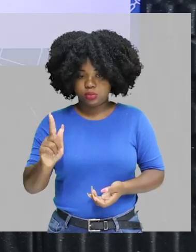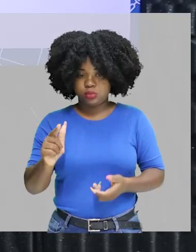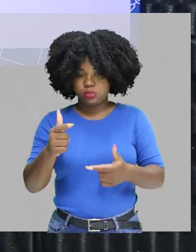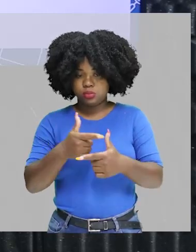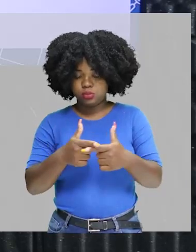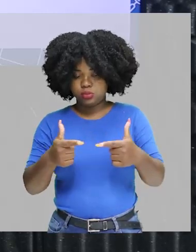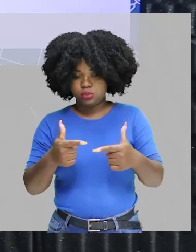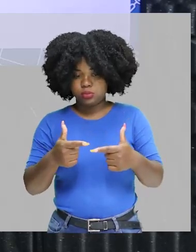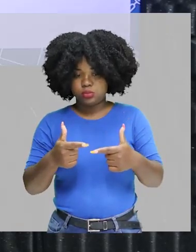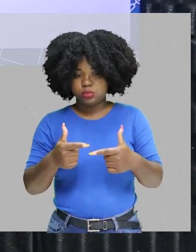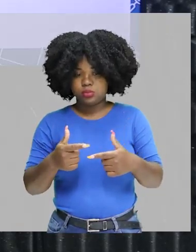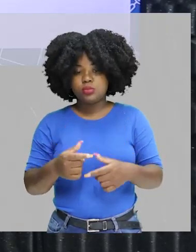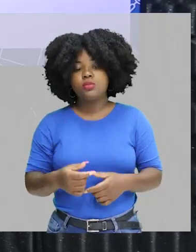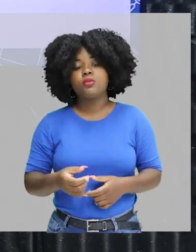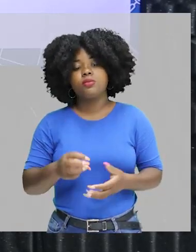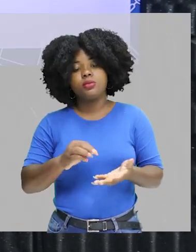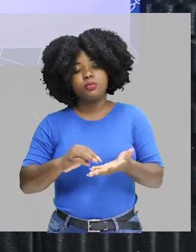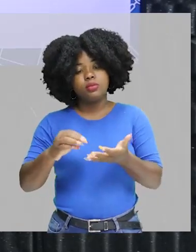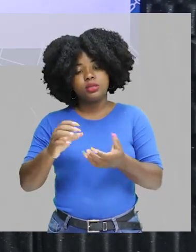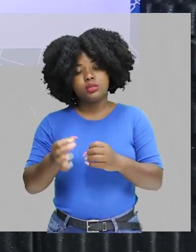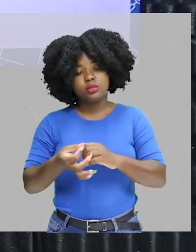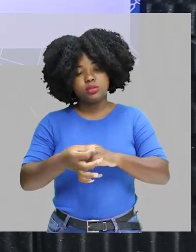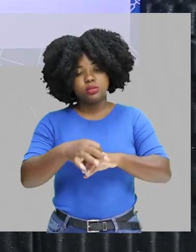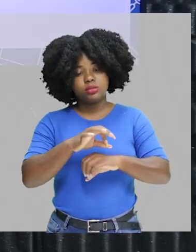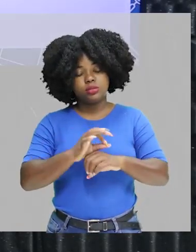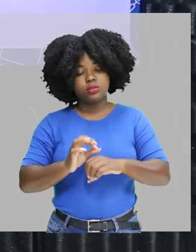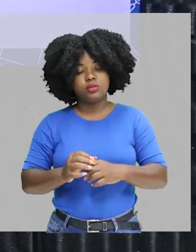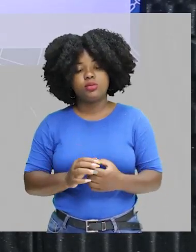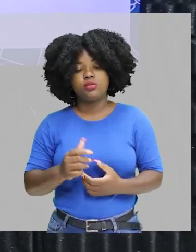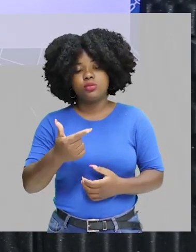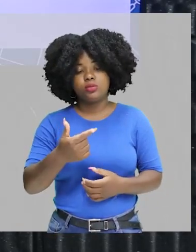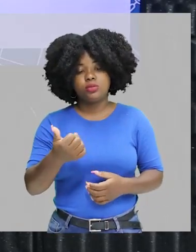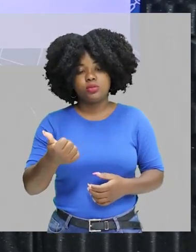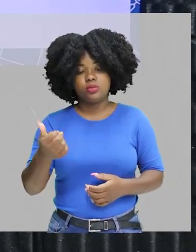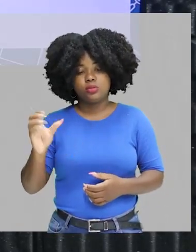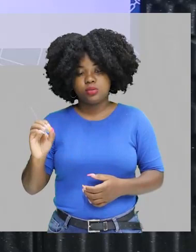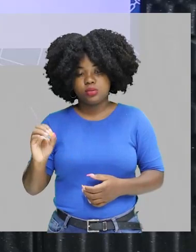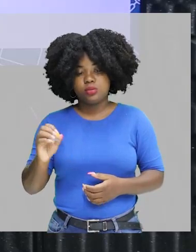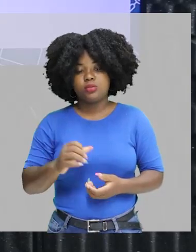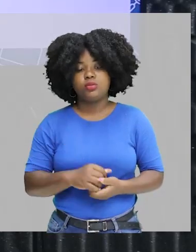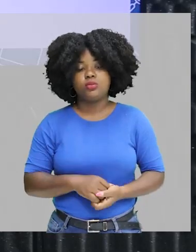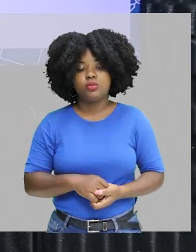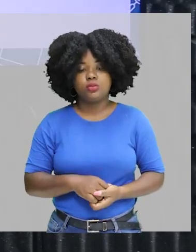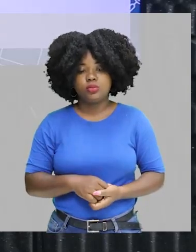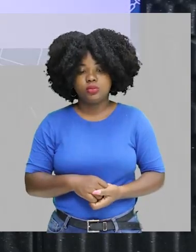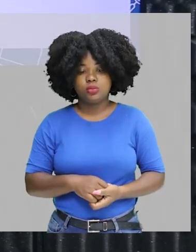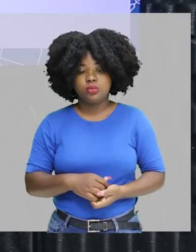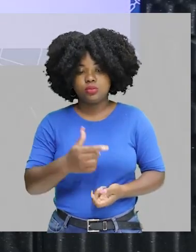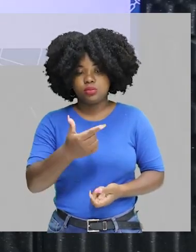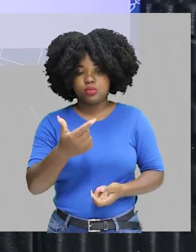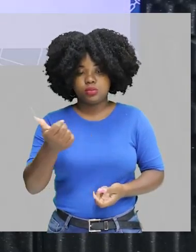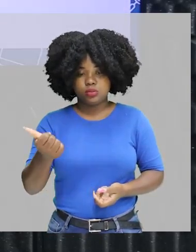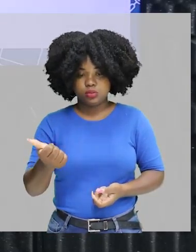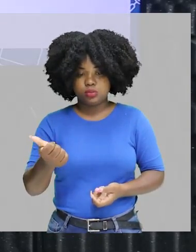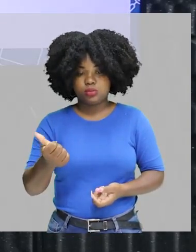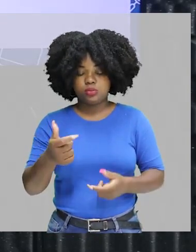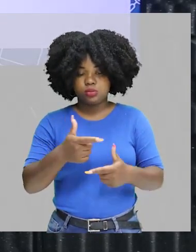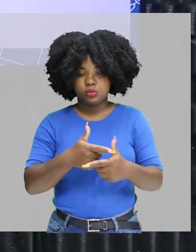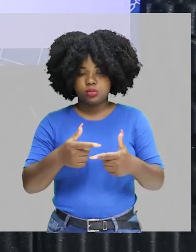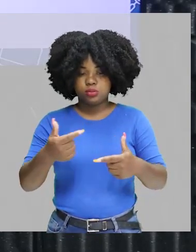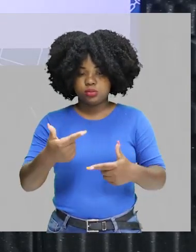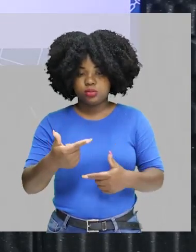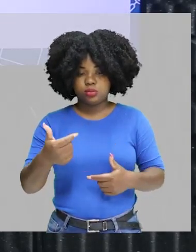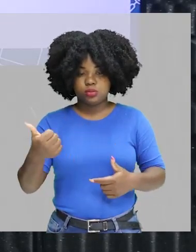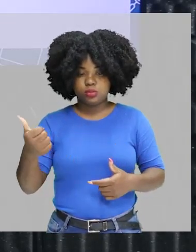dividido pela massa atômica do polônio 210. Bom, turminha, 21 dividido por